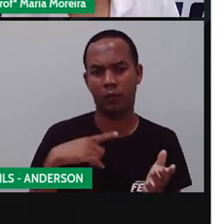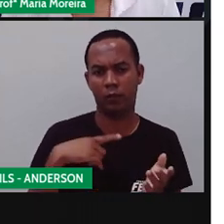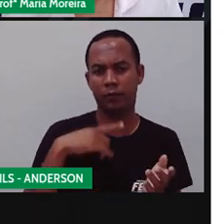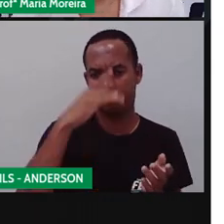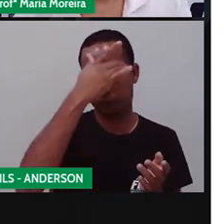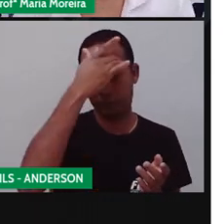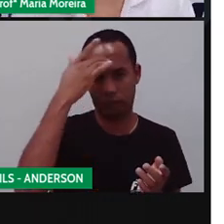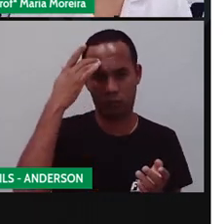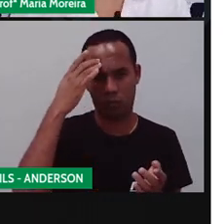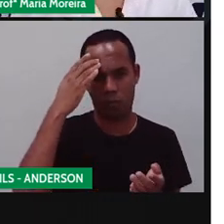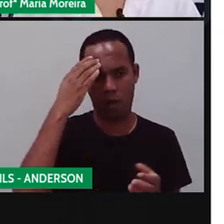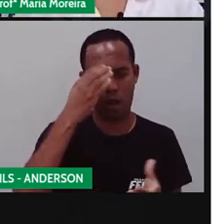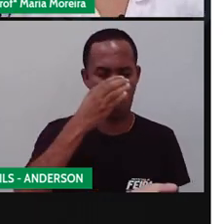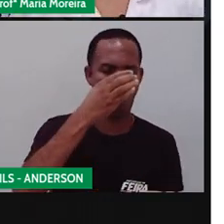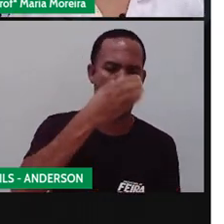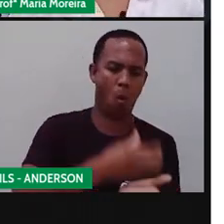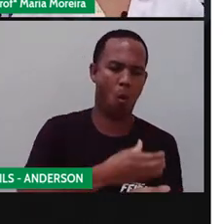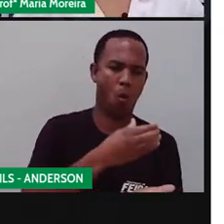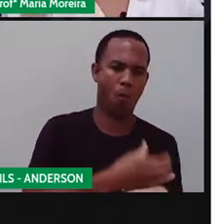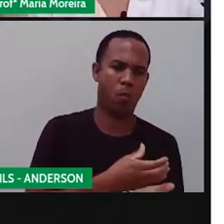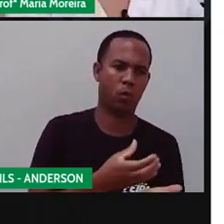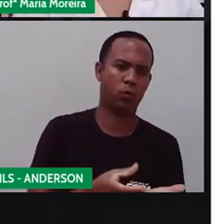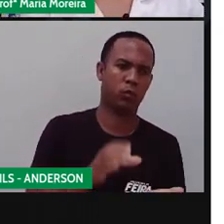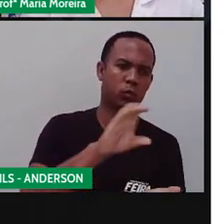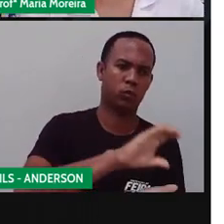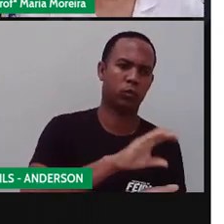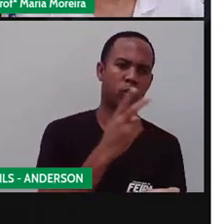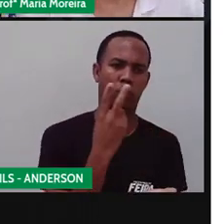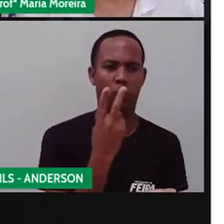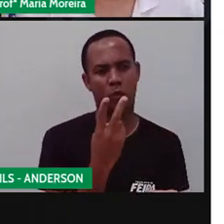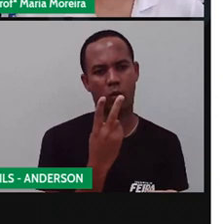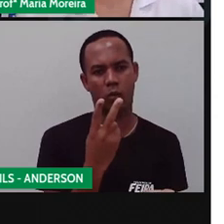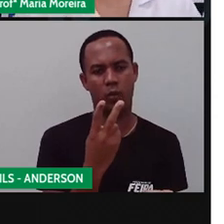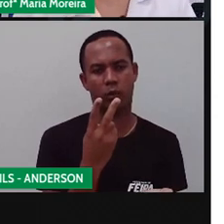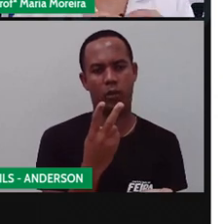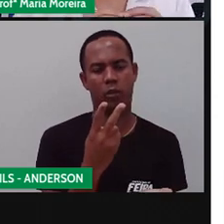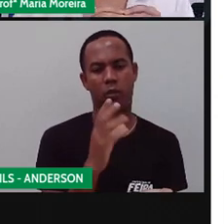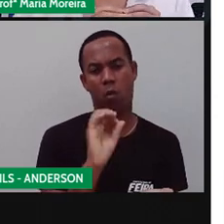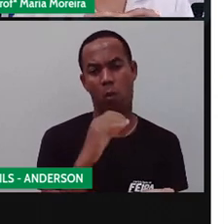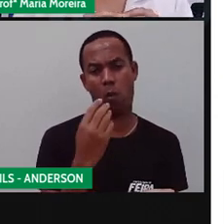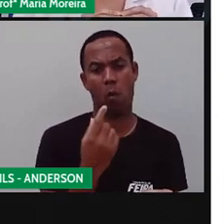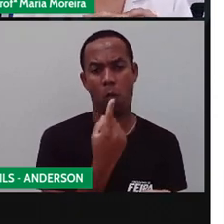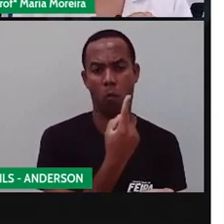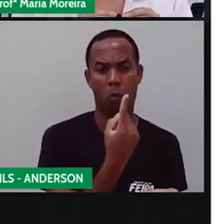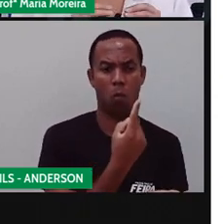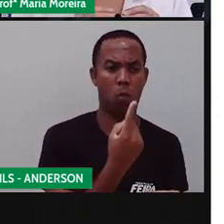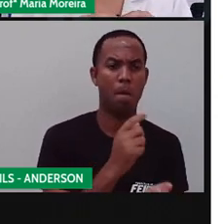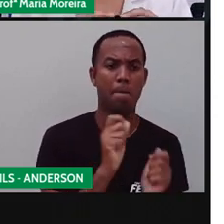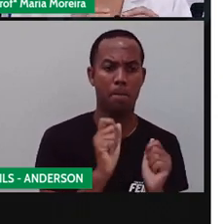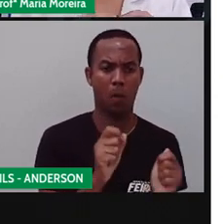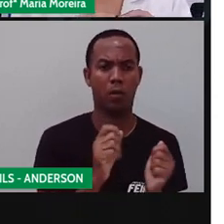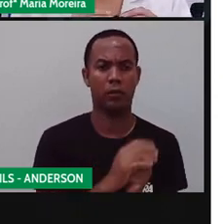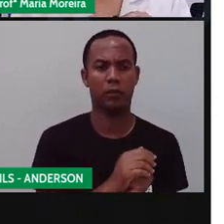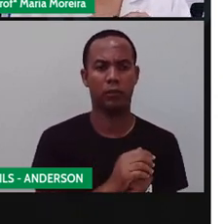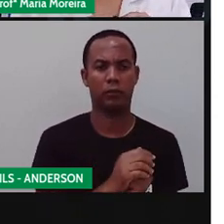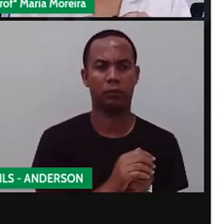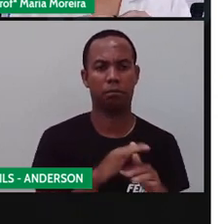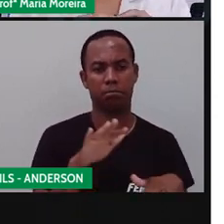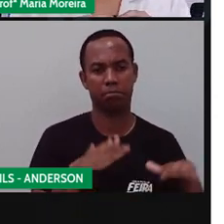que medem com copo, tem receita que aparece lá, olha, dois copos. Isso aí são medidas o quê? Não